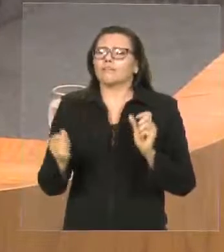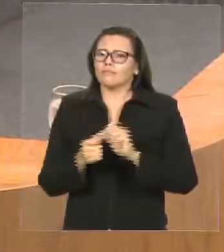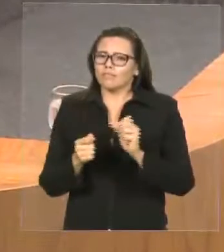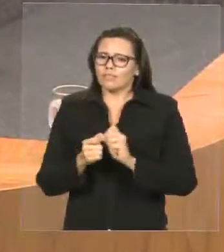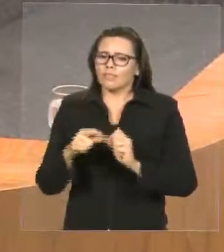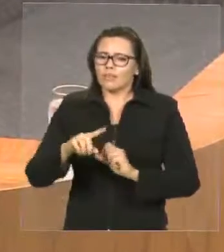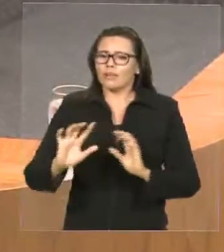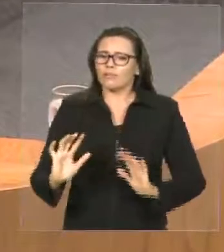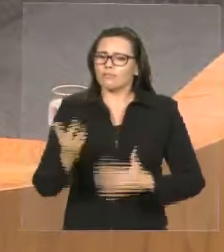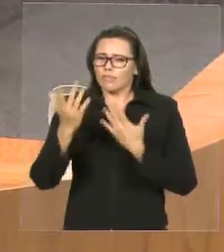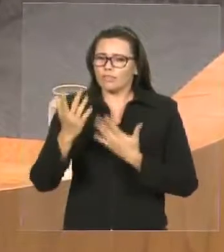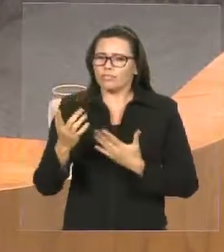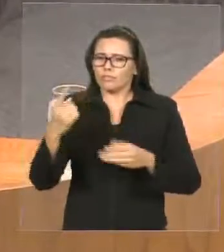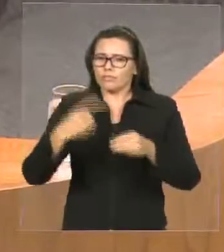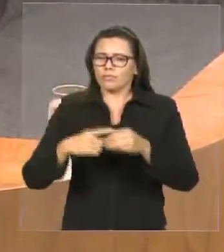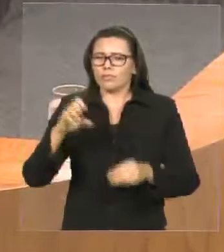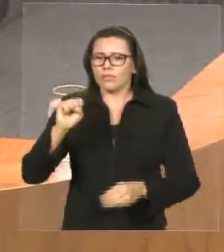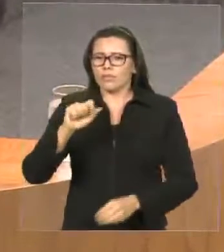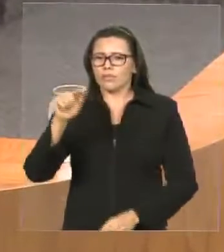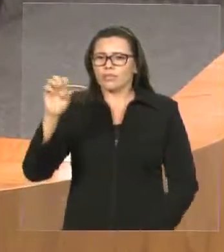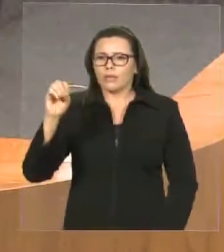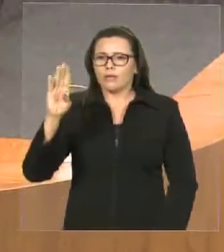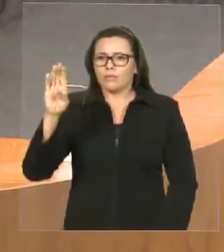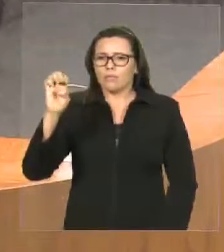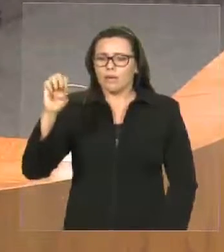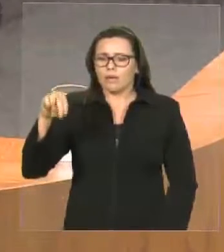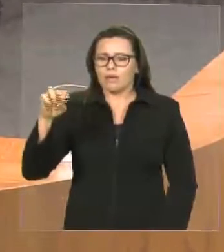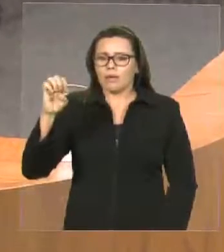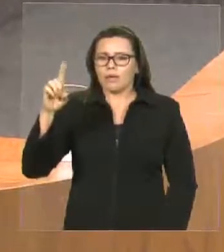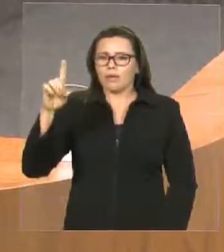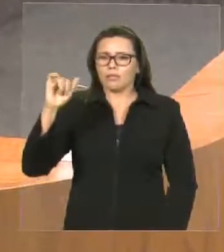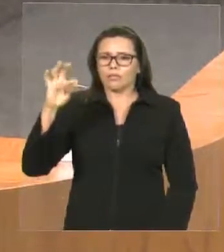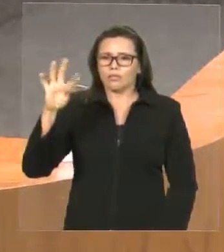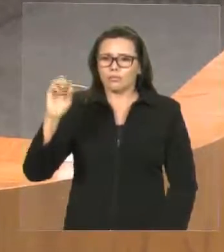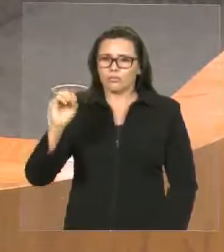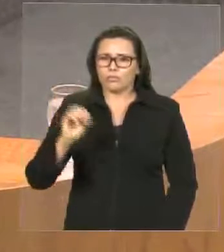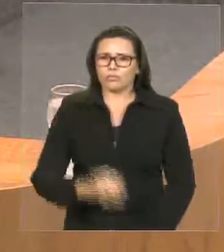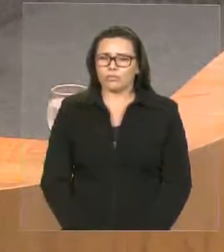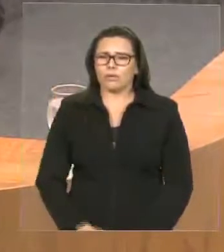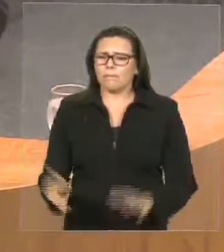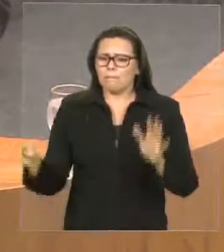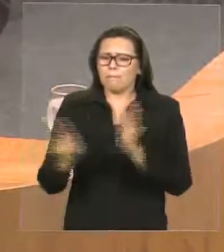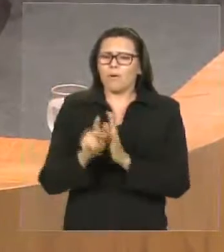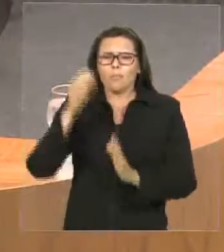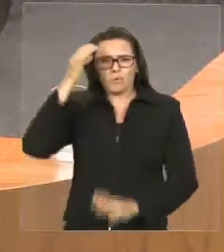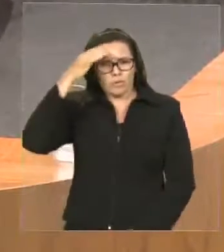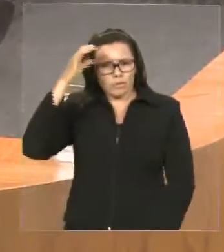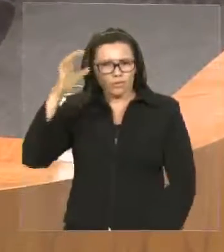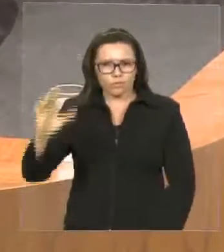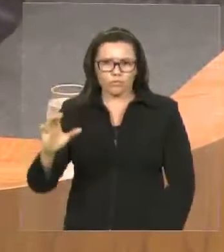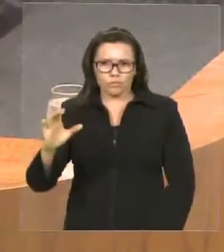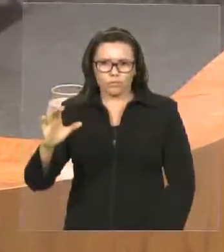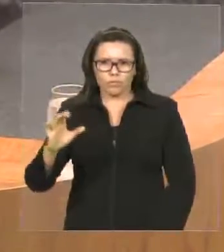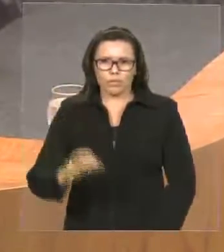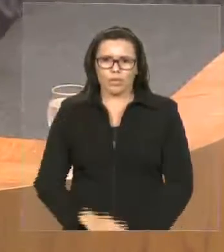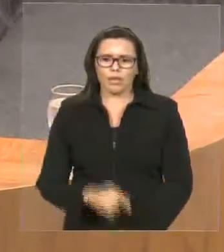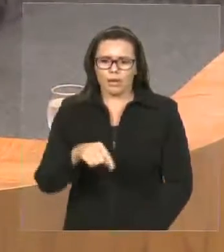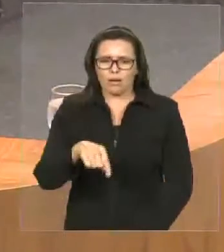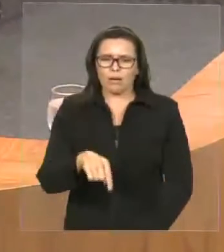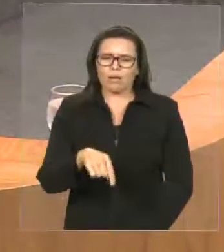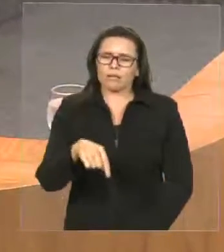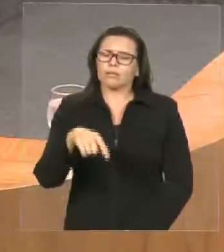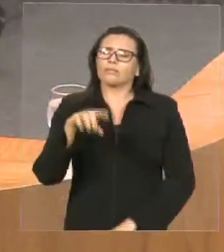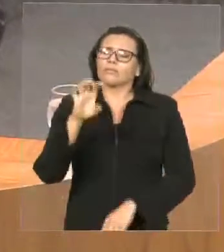de São Benedito, deputado Levi, patrimônio cultural e imaterial do Estado do Maranhão. Isso o povo de Pedreiras